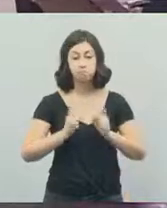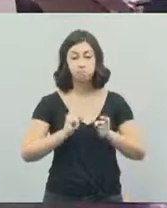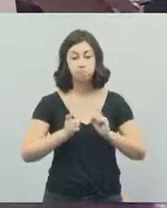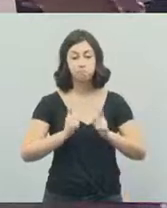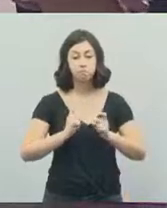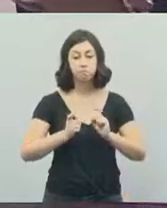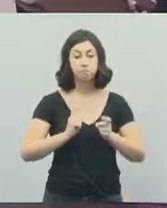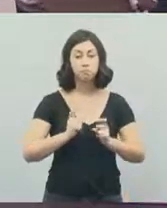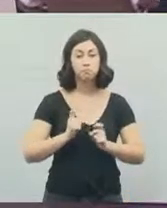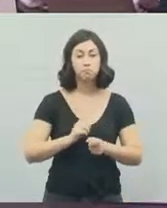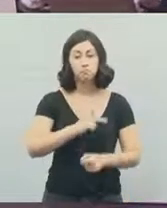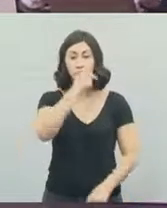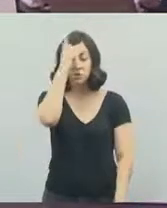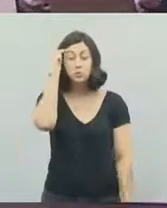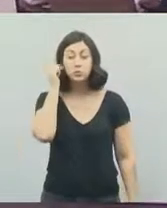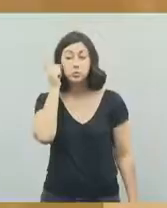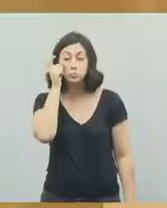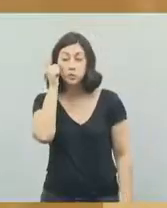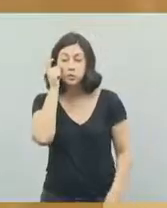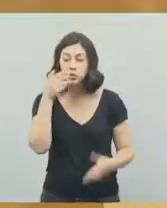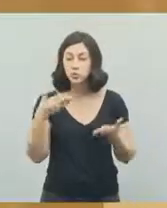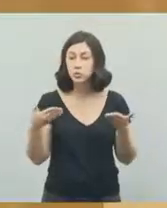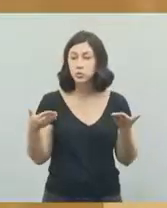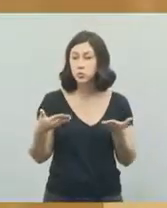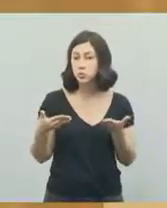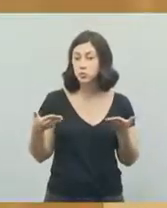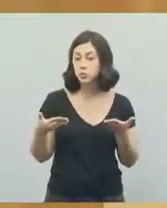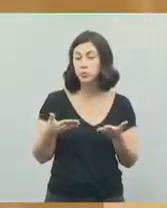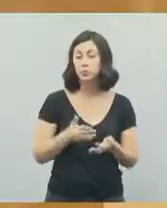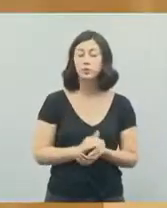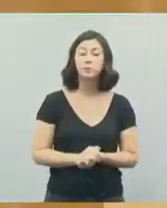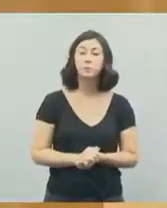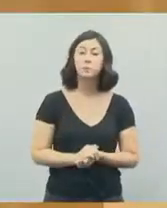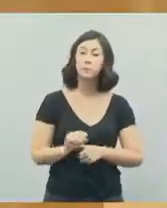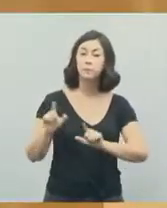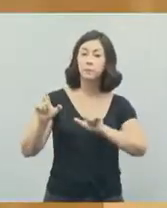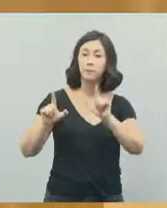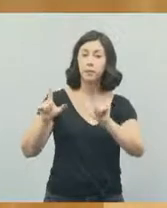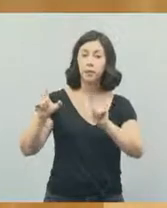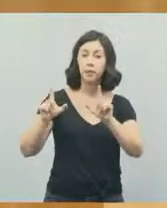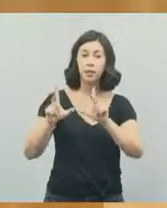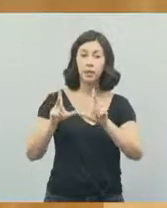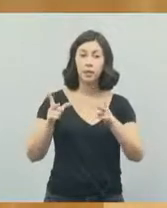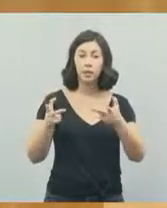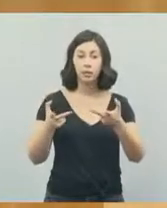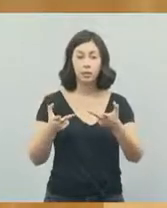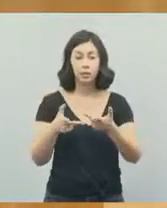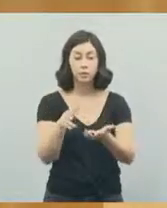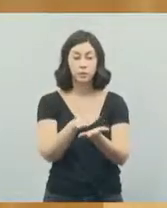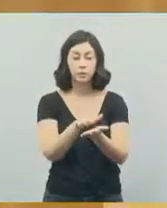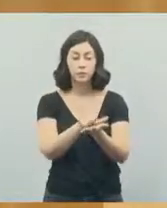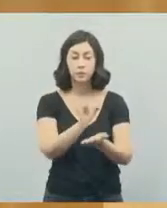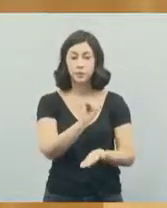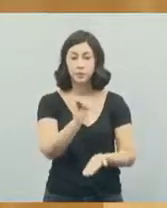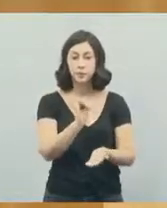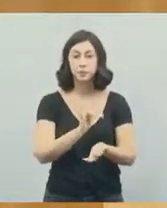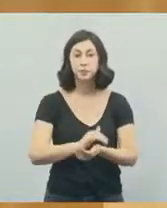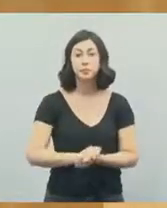O público que assiste neste exato momento, a TV Câmara Jacareí,